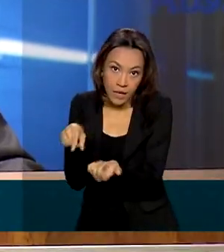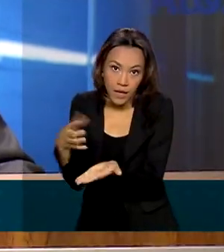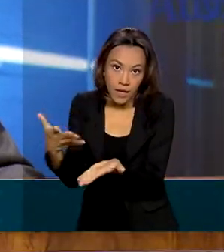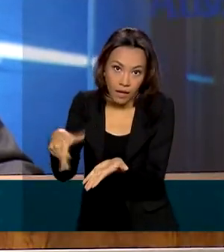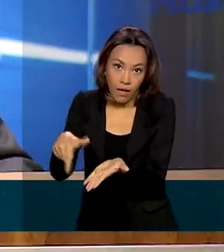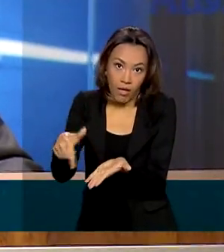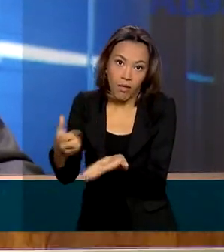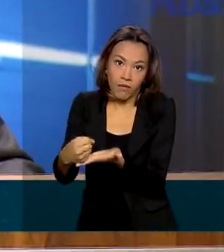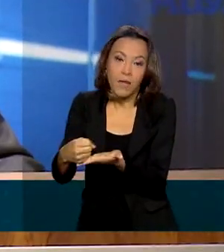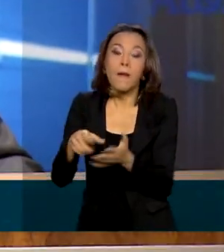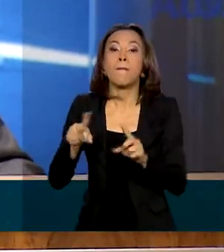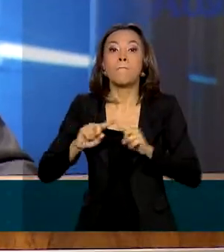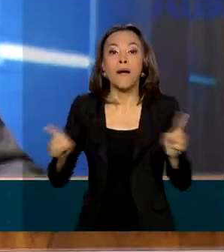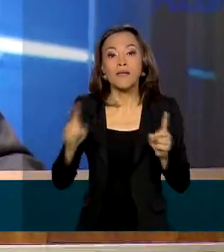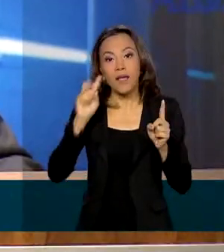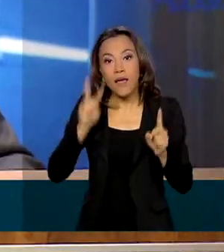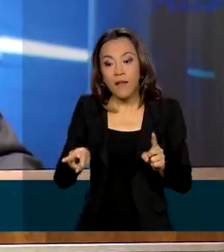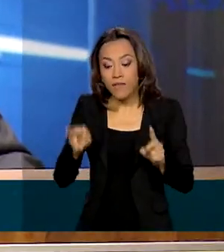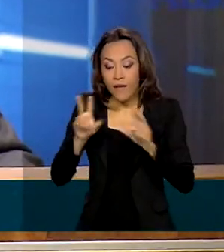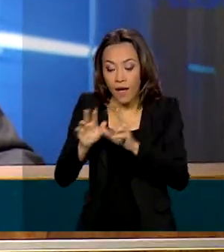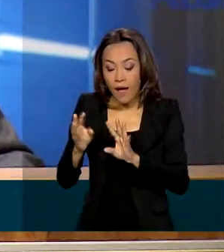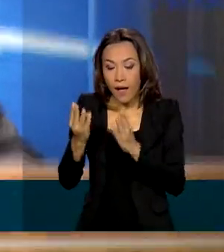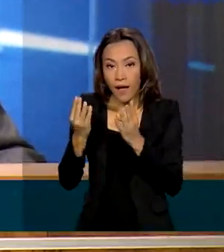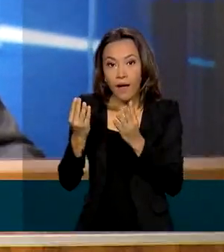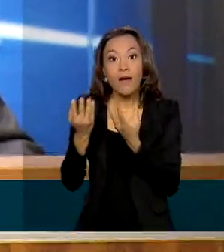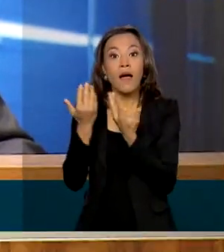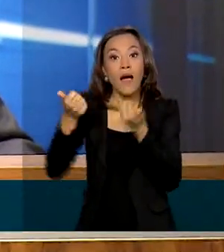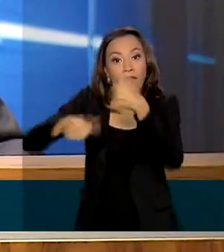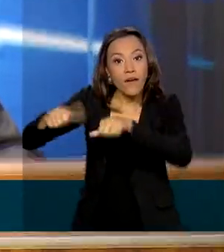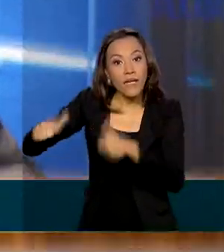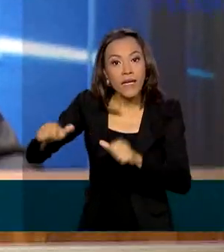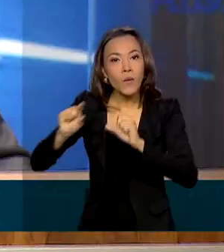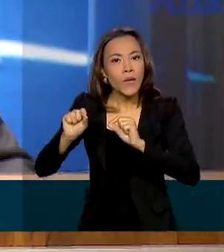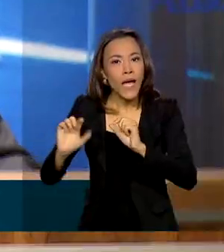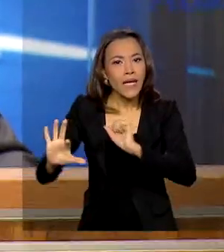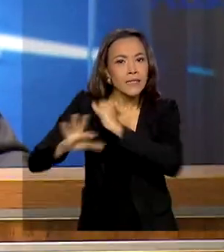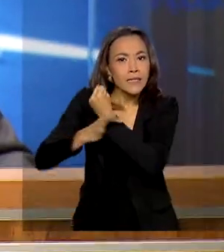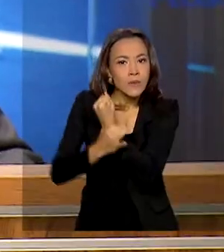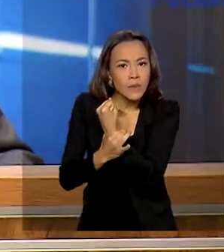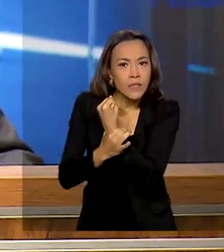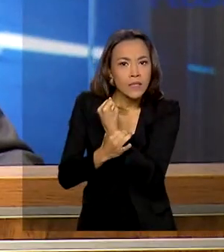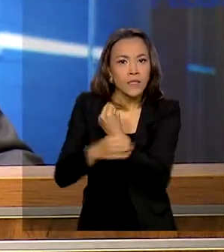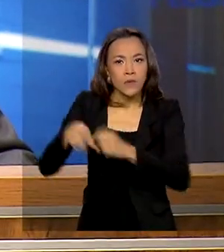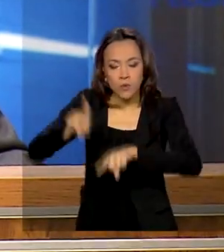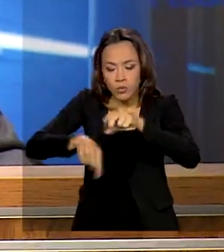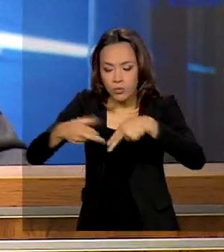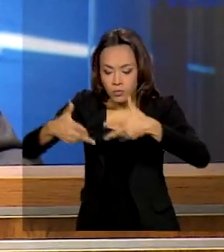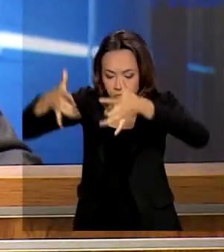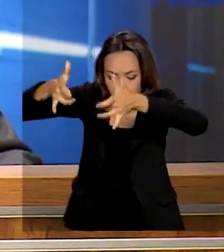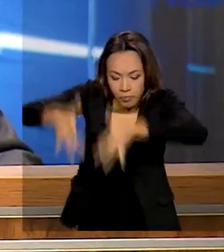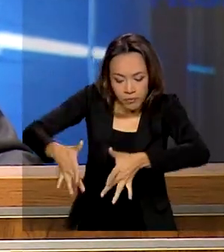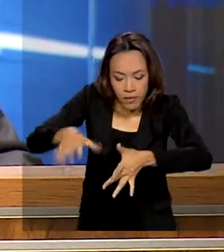Ela avalia, sim, a segurança do princípio ativo geneticamente modificado em relação a isso.